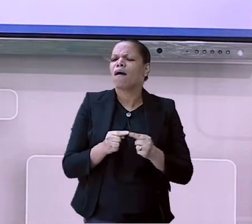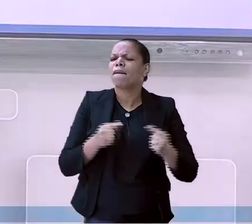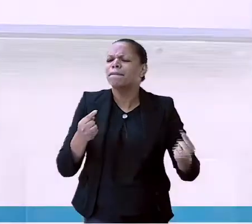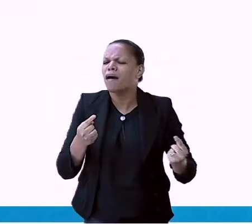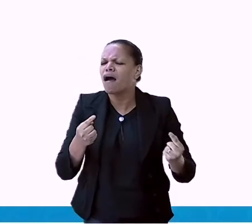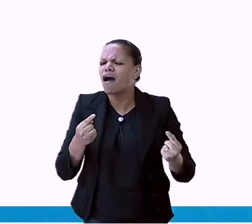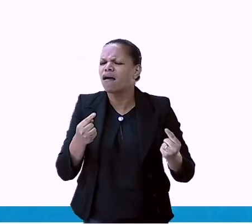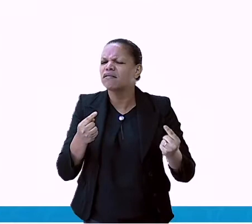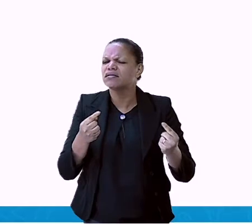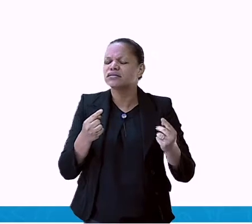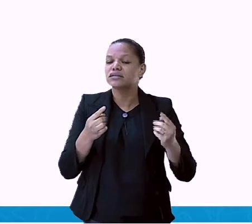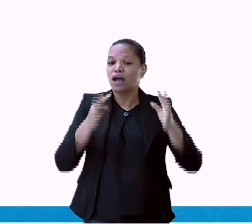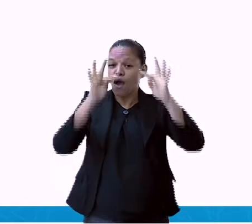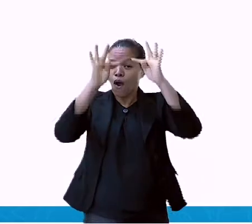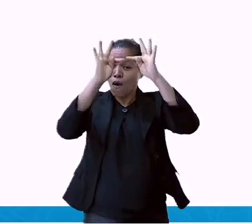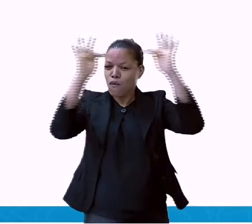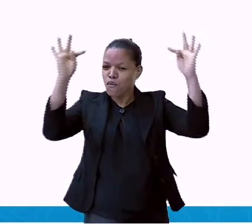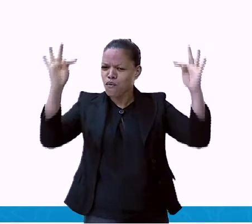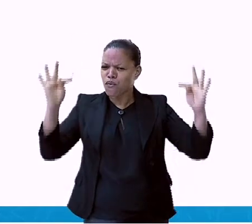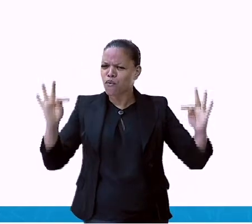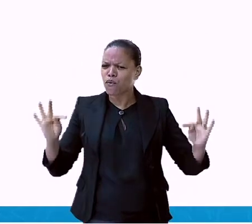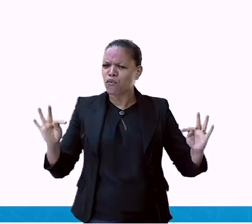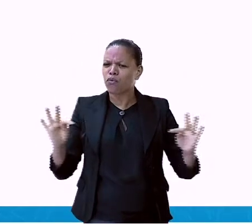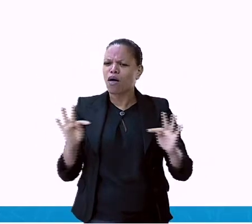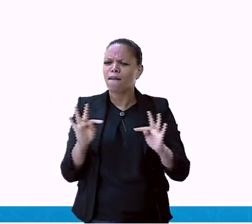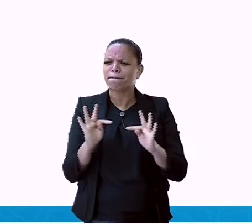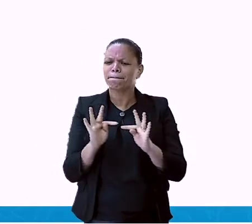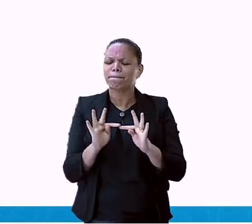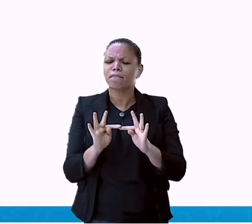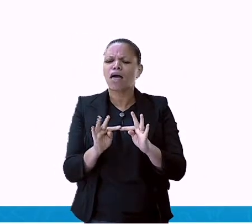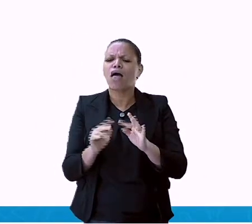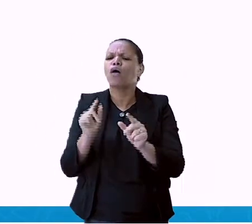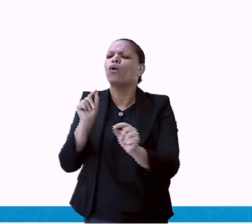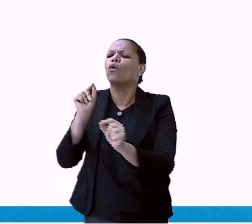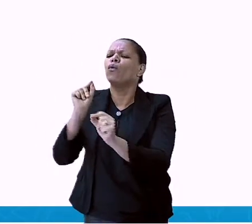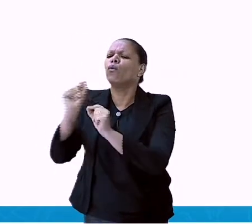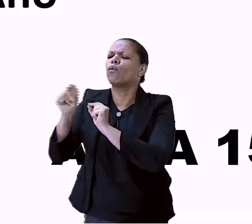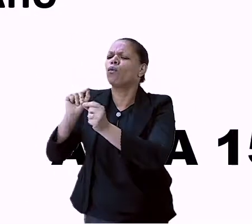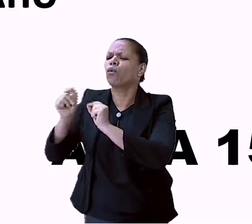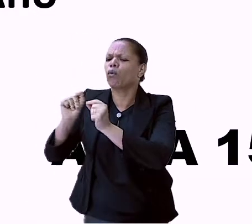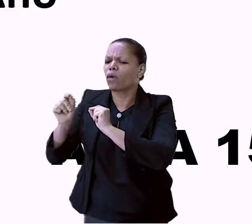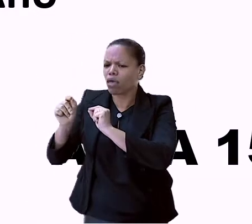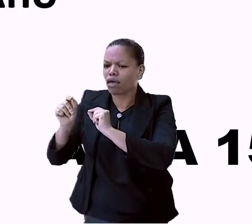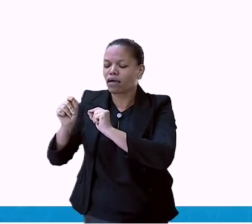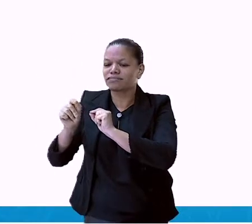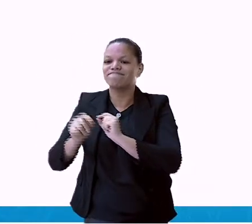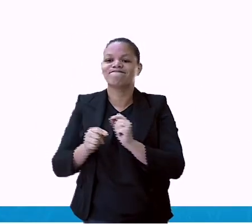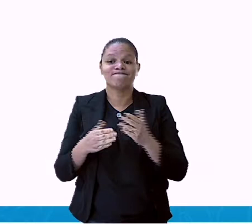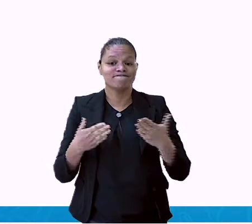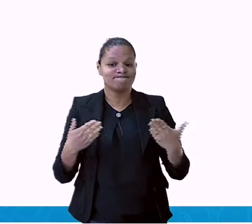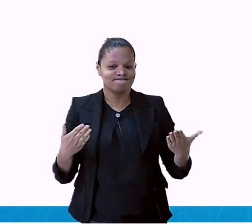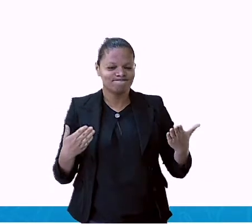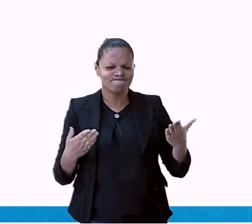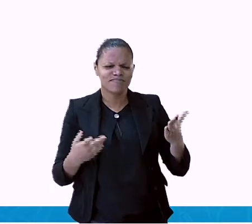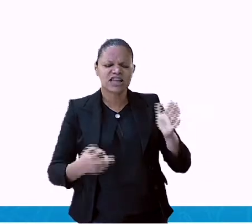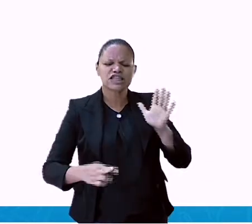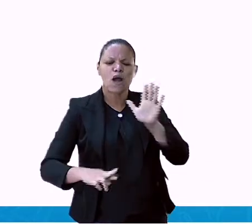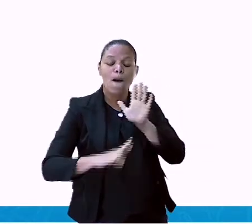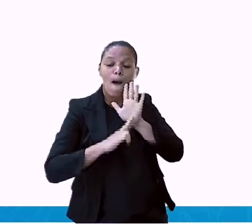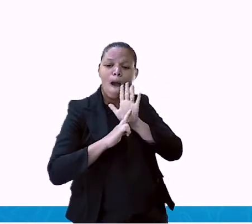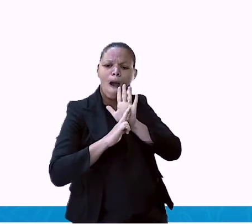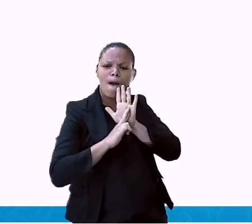Seriam representações em linhas e colunas, linhas e colunas